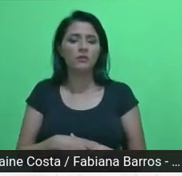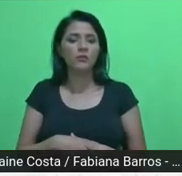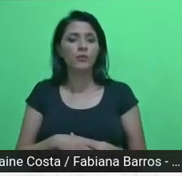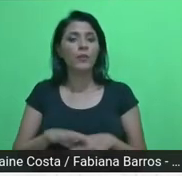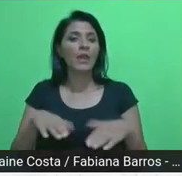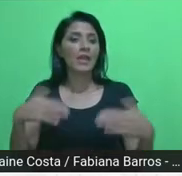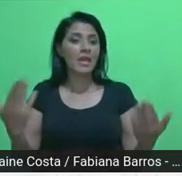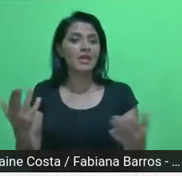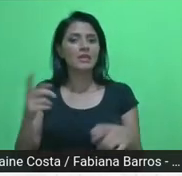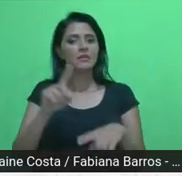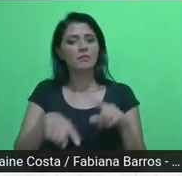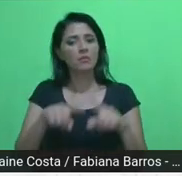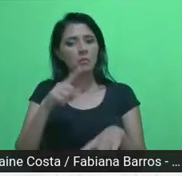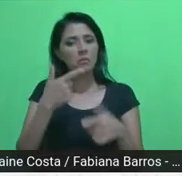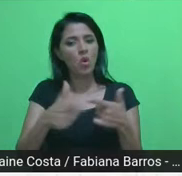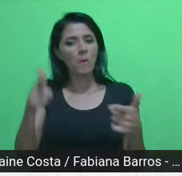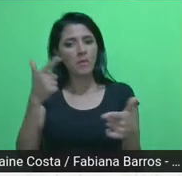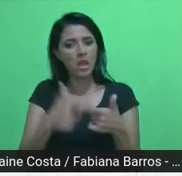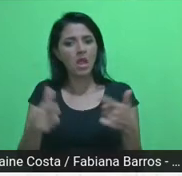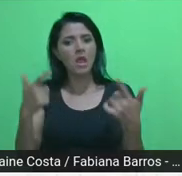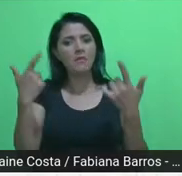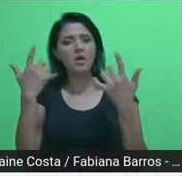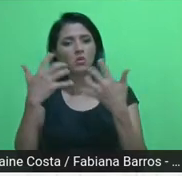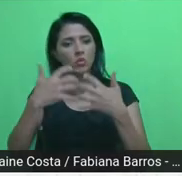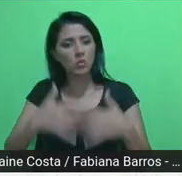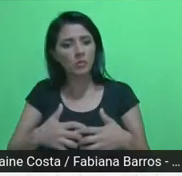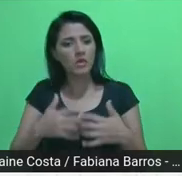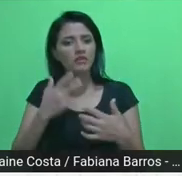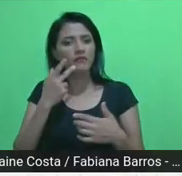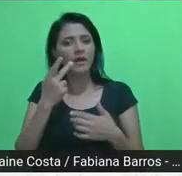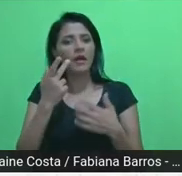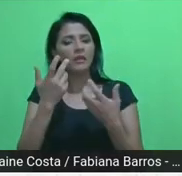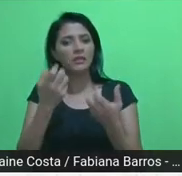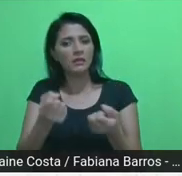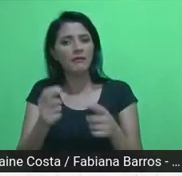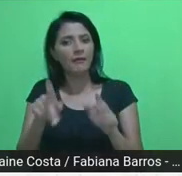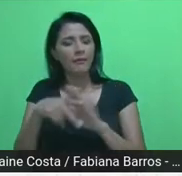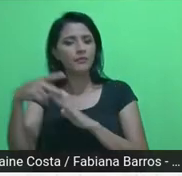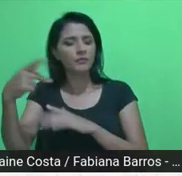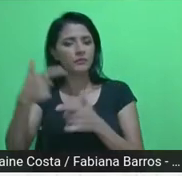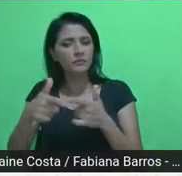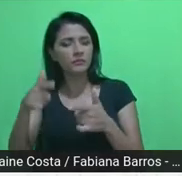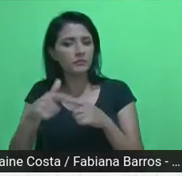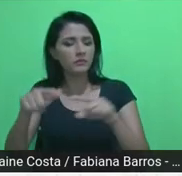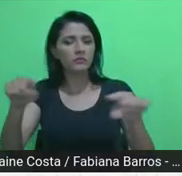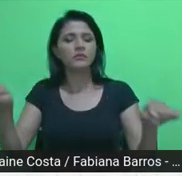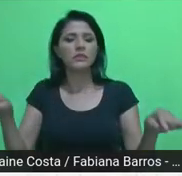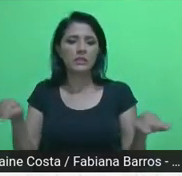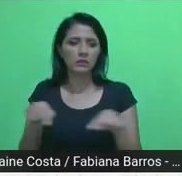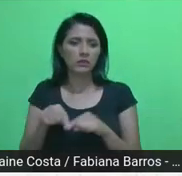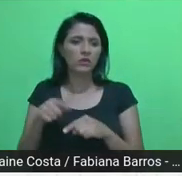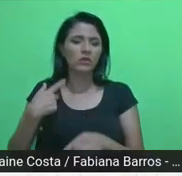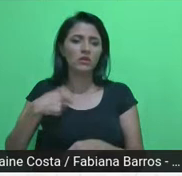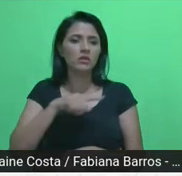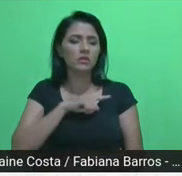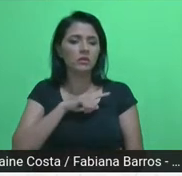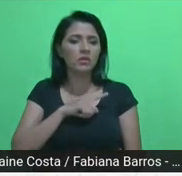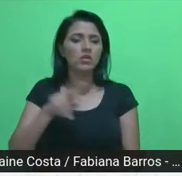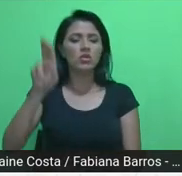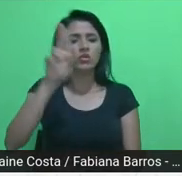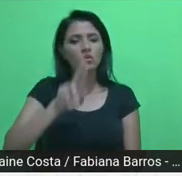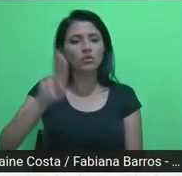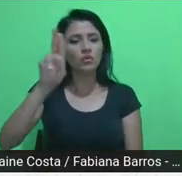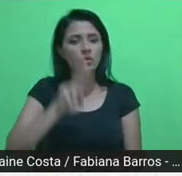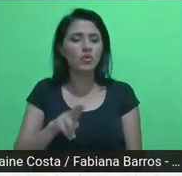problemas complexos, que a gente chama, são problemas do território que a gente usa a metodologia da Agenda